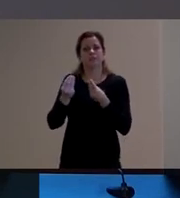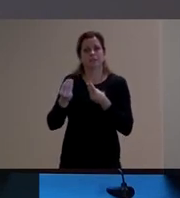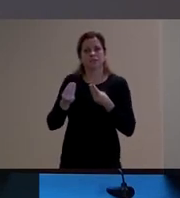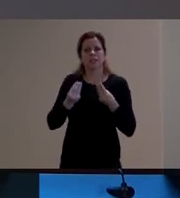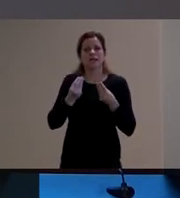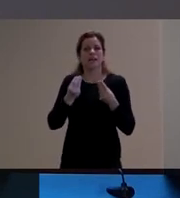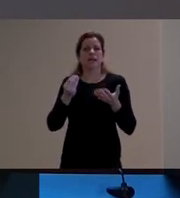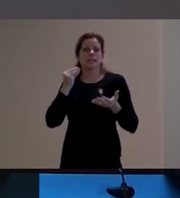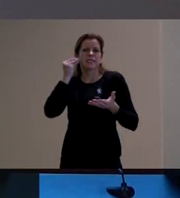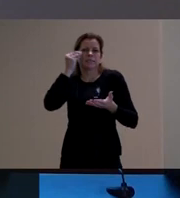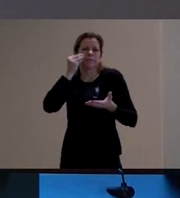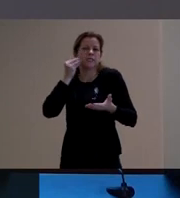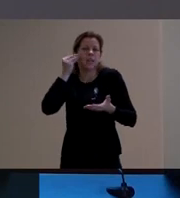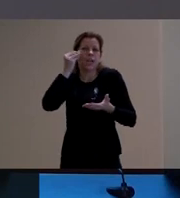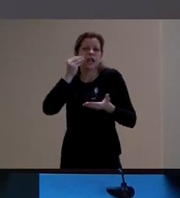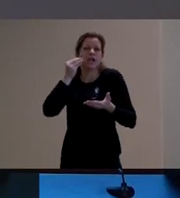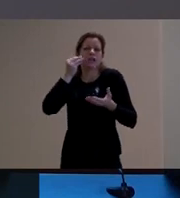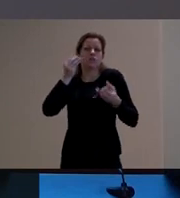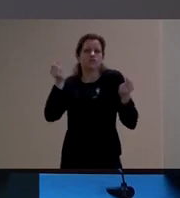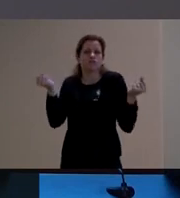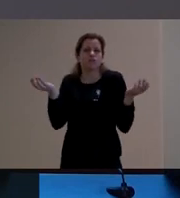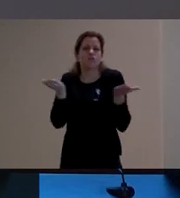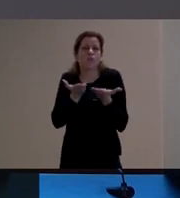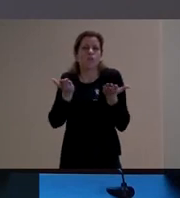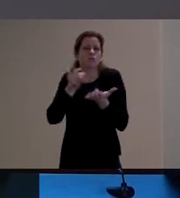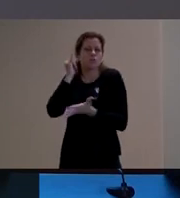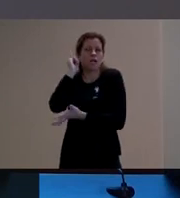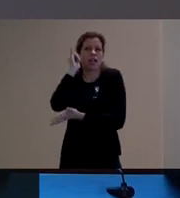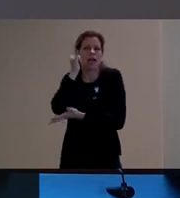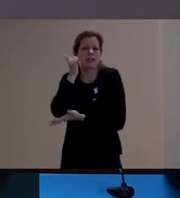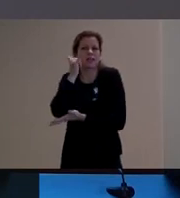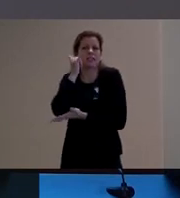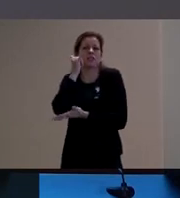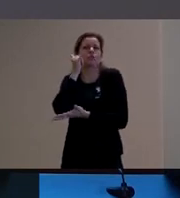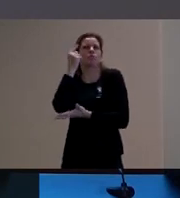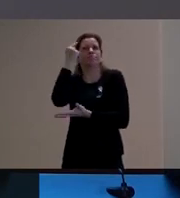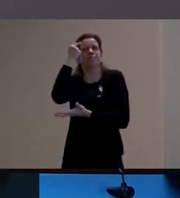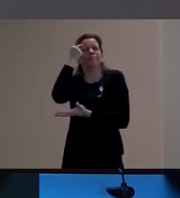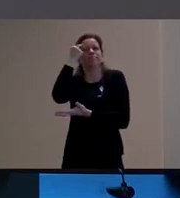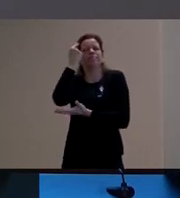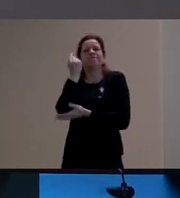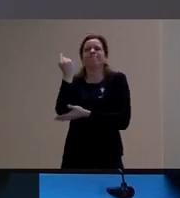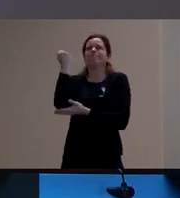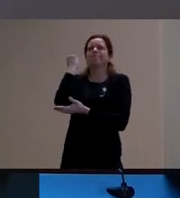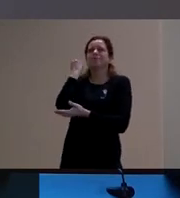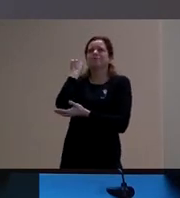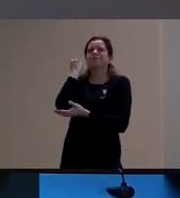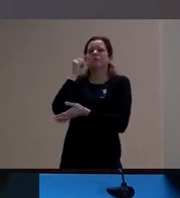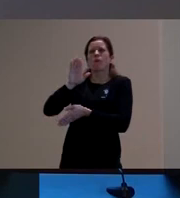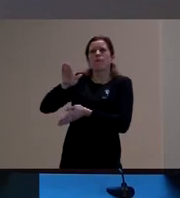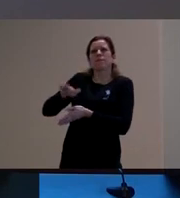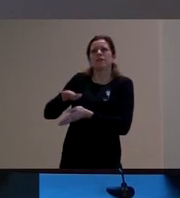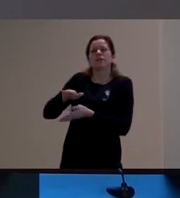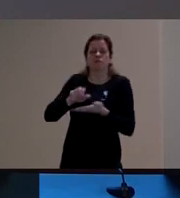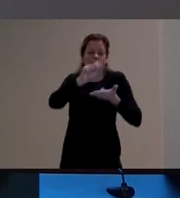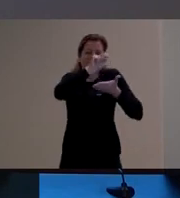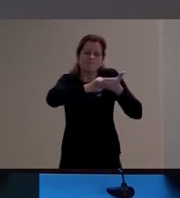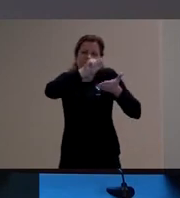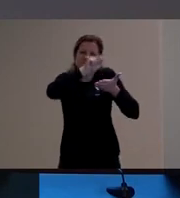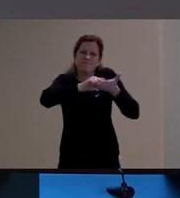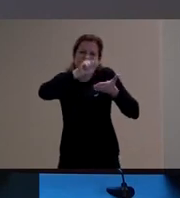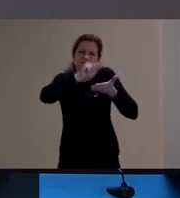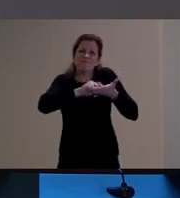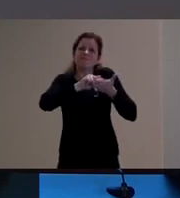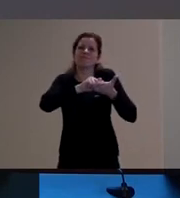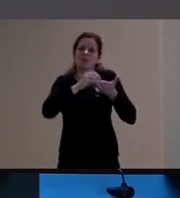experiência da infância né narrando registrando no livro ele também possibilita que a gente como leitor